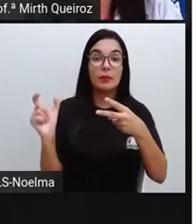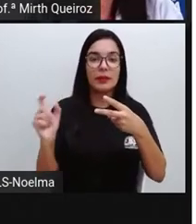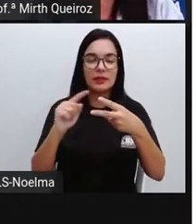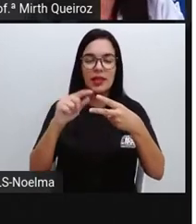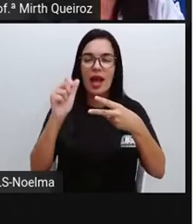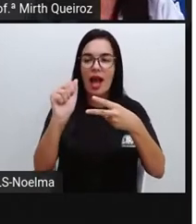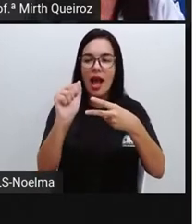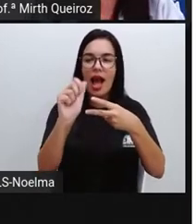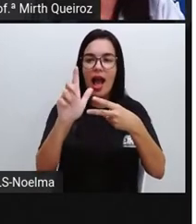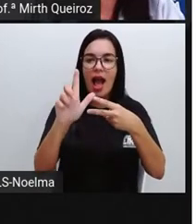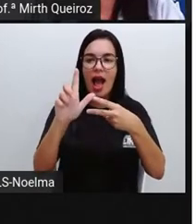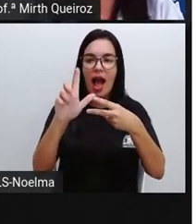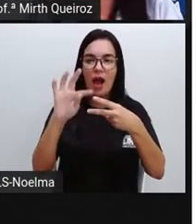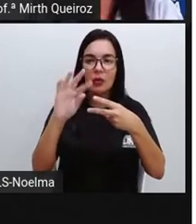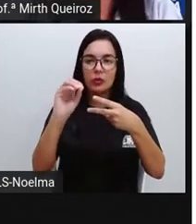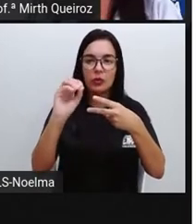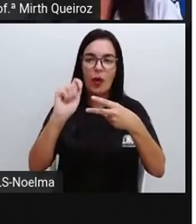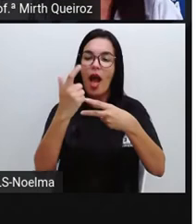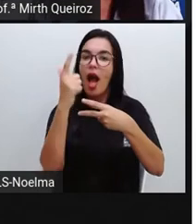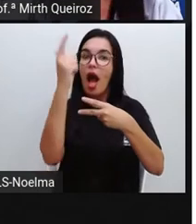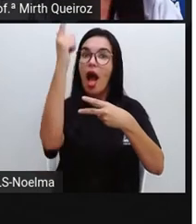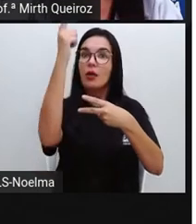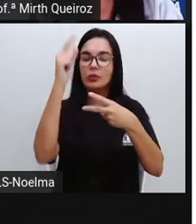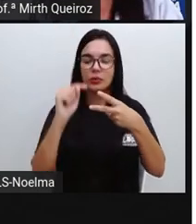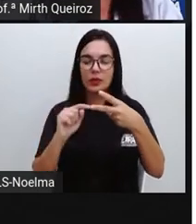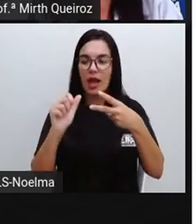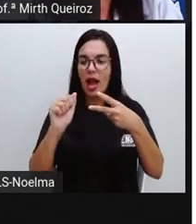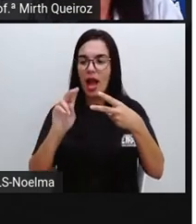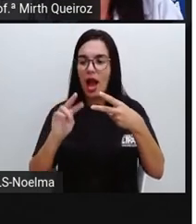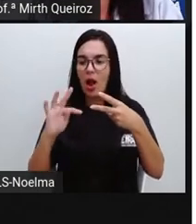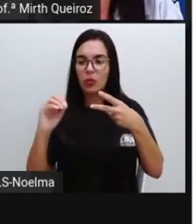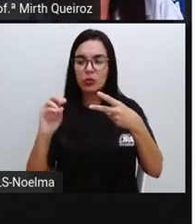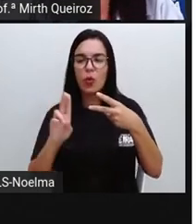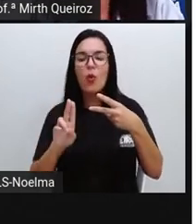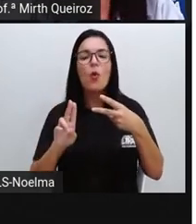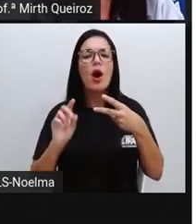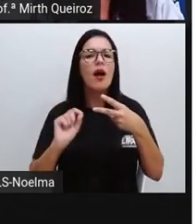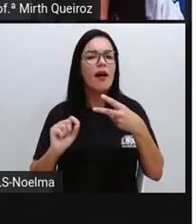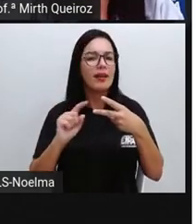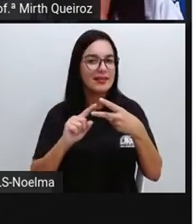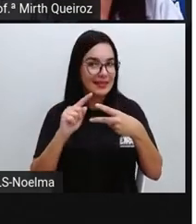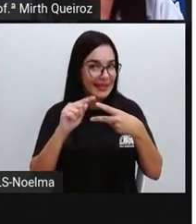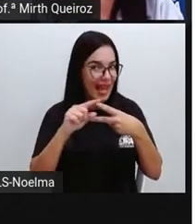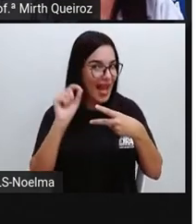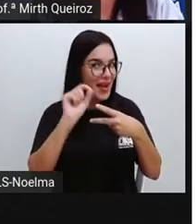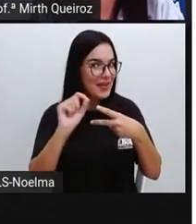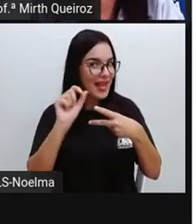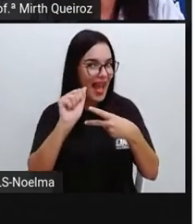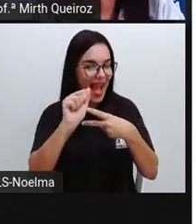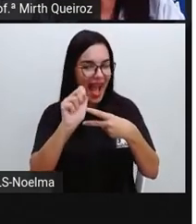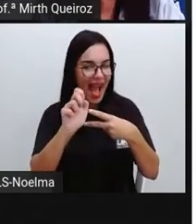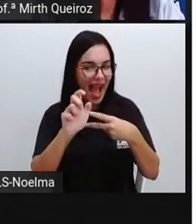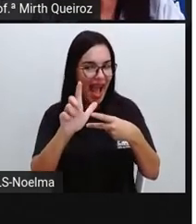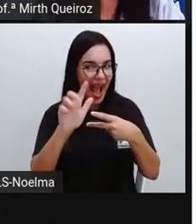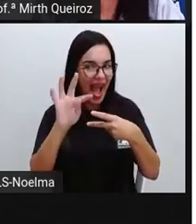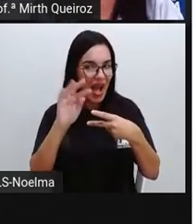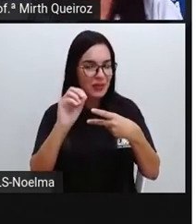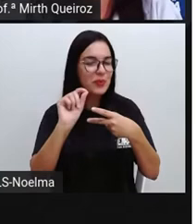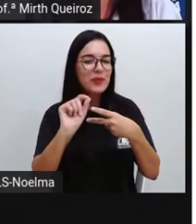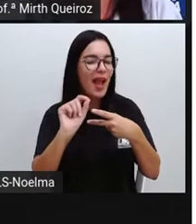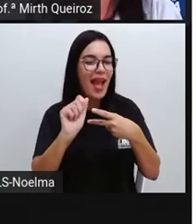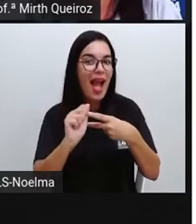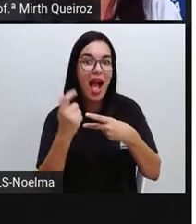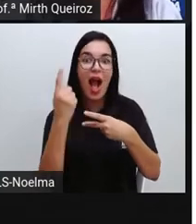Alto com L e alto com U. Alto com L é de altura.